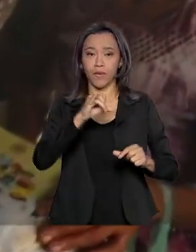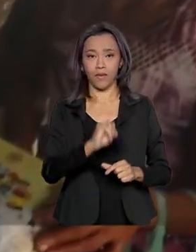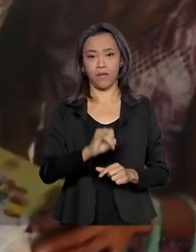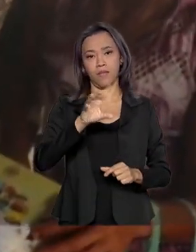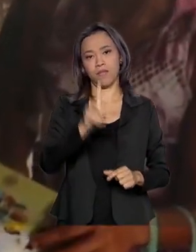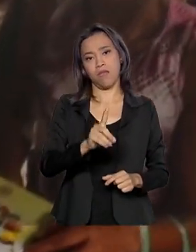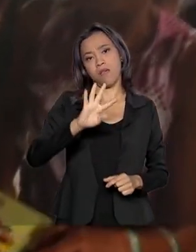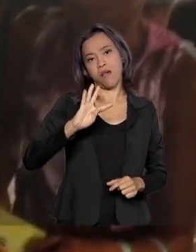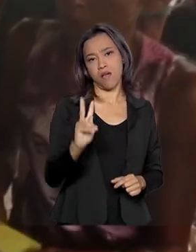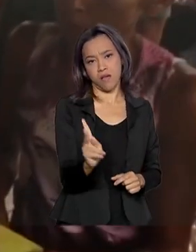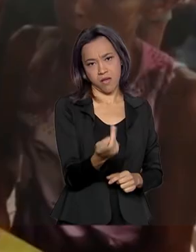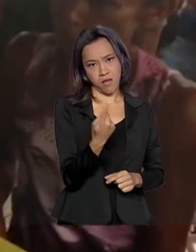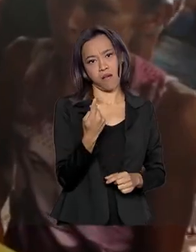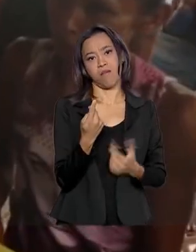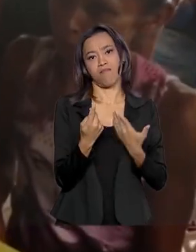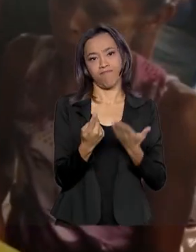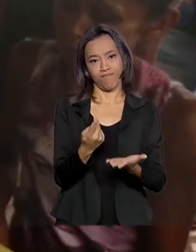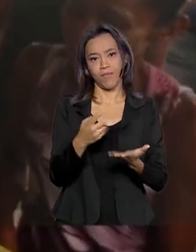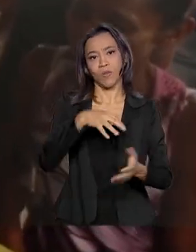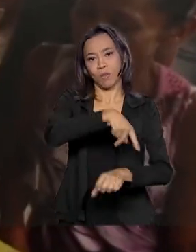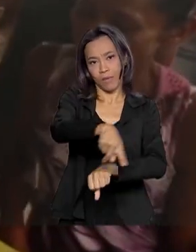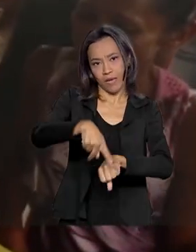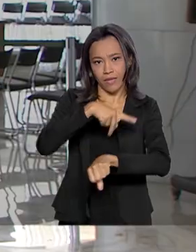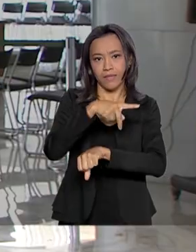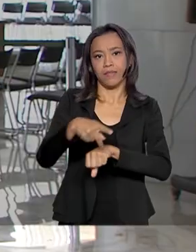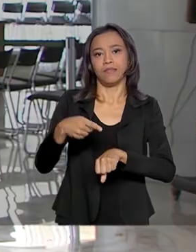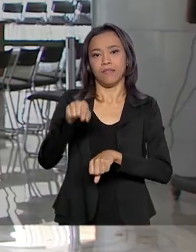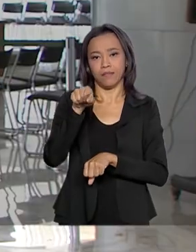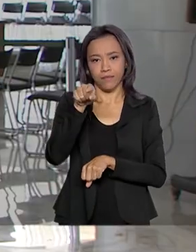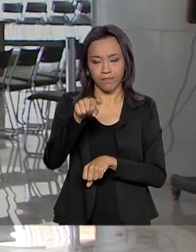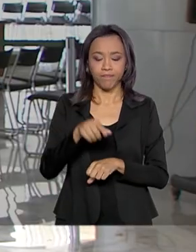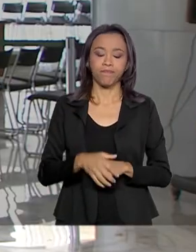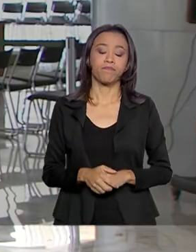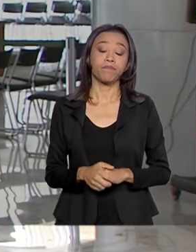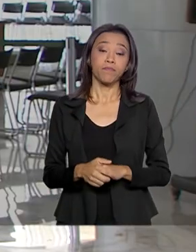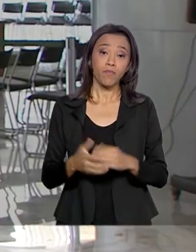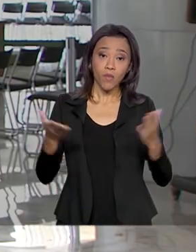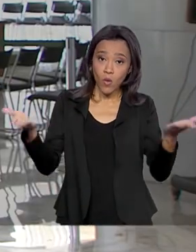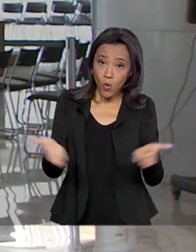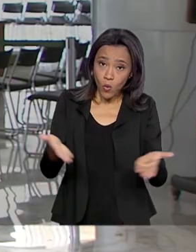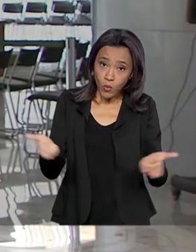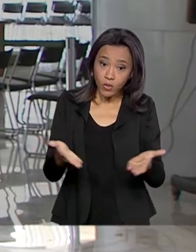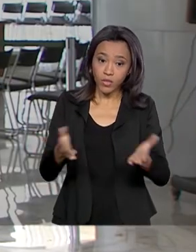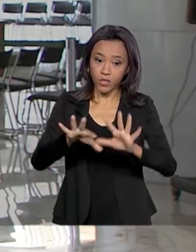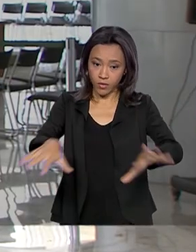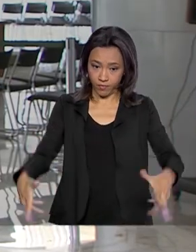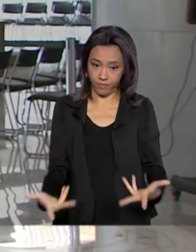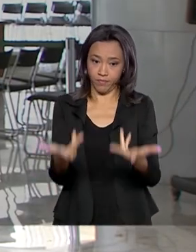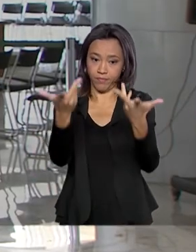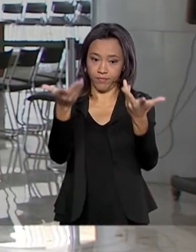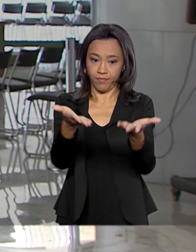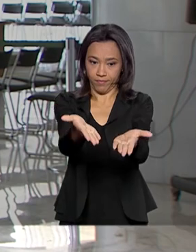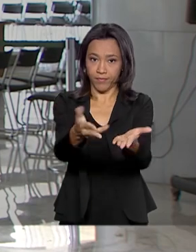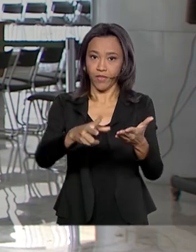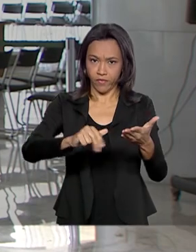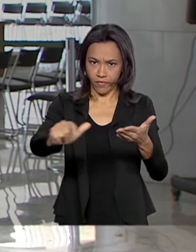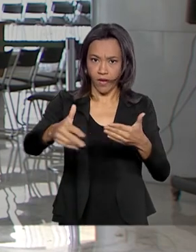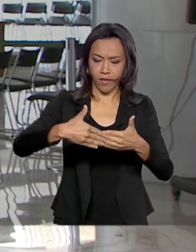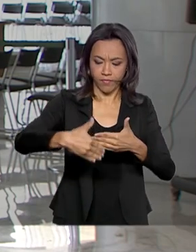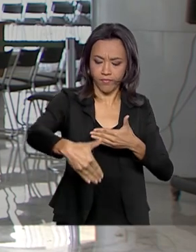seja, o menor índice de desenvolvimento humano do Brasil. Hoje, durante a solenidade, aqui no Palácio do Planalto,